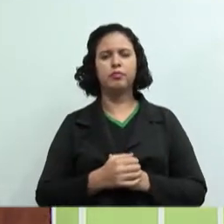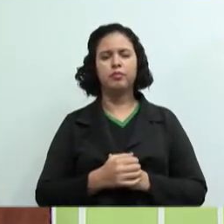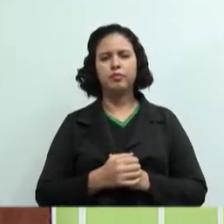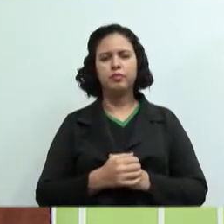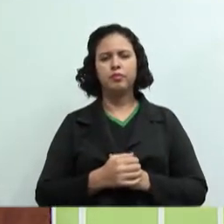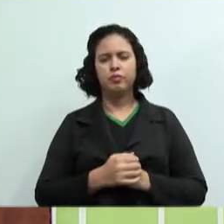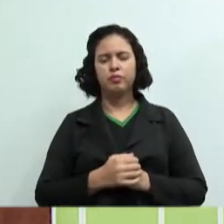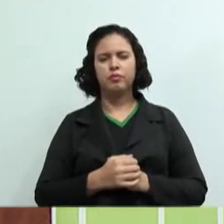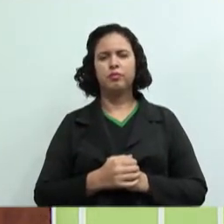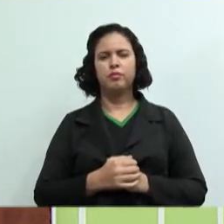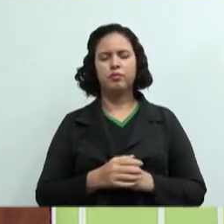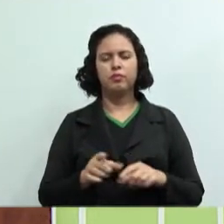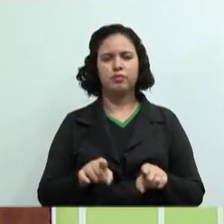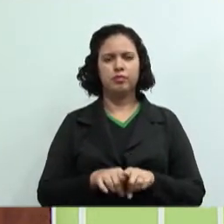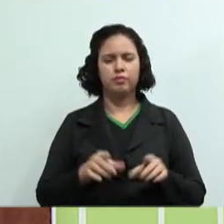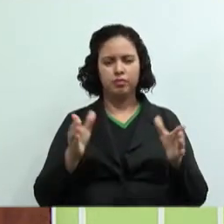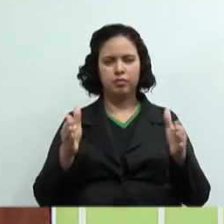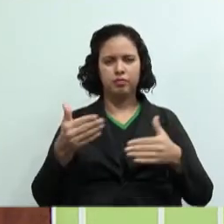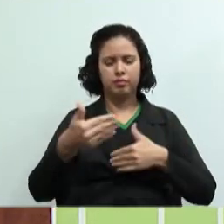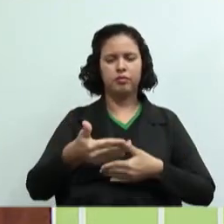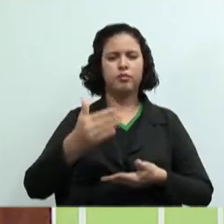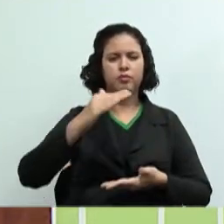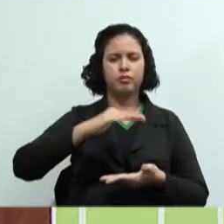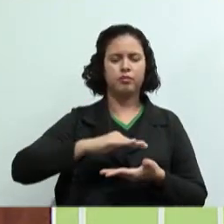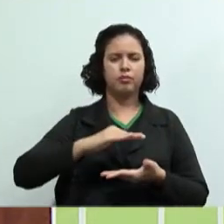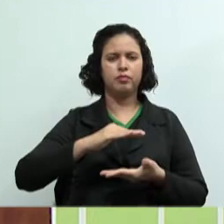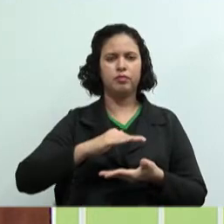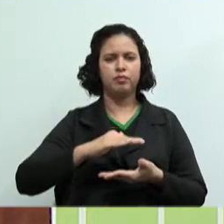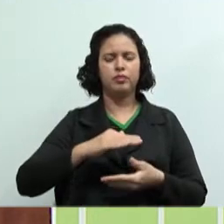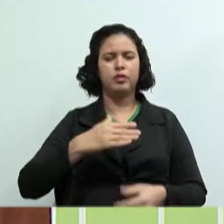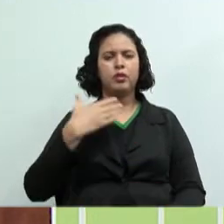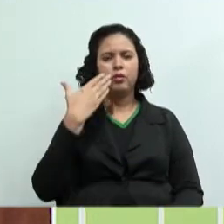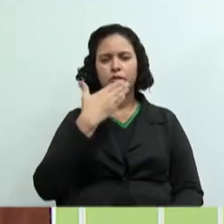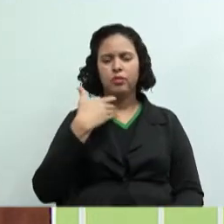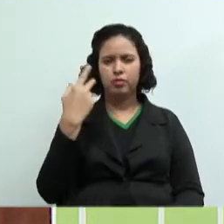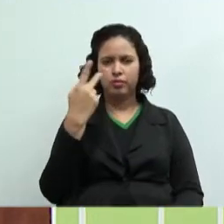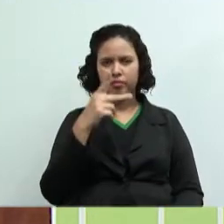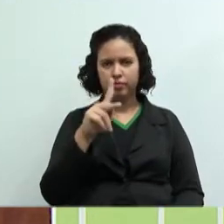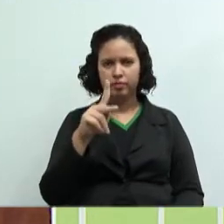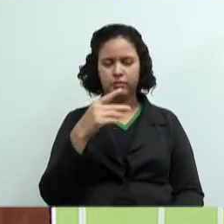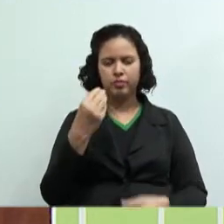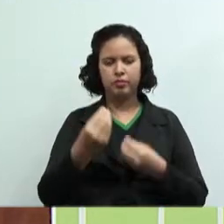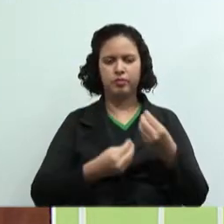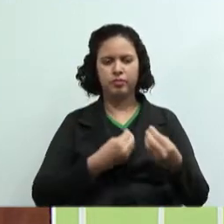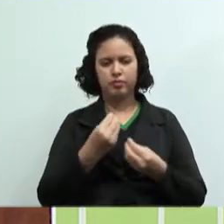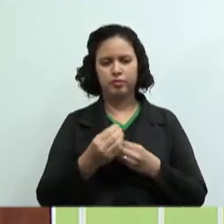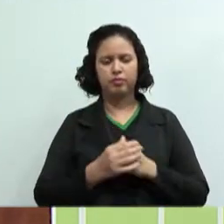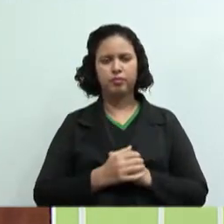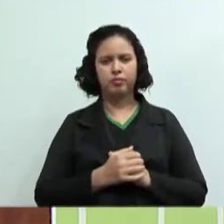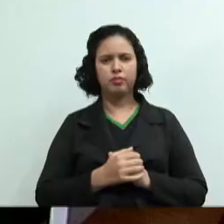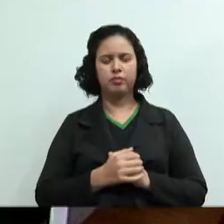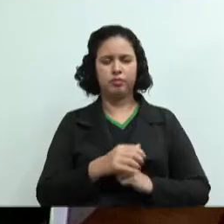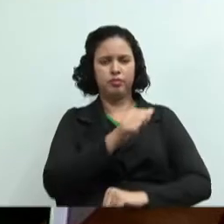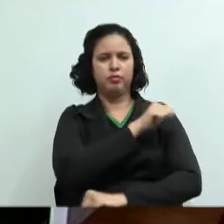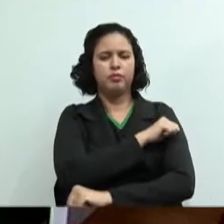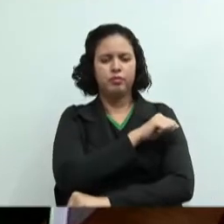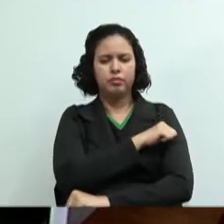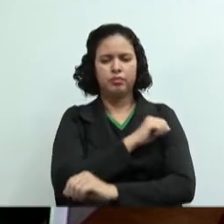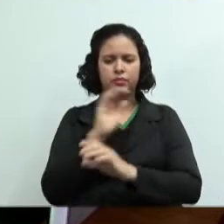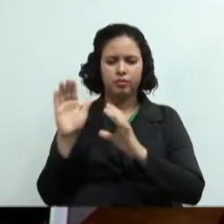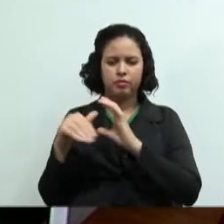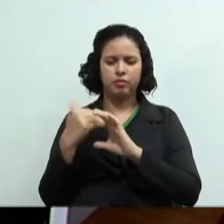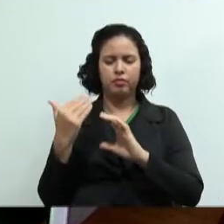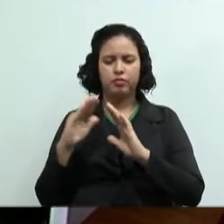embalagens. Vamos lá, o doce de vocês. Como que está a participação aí dos alunos, professora? Três